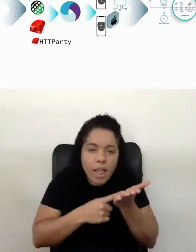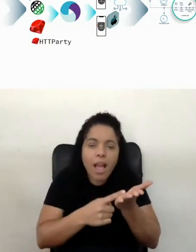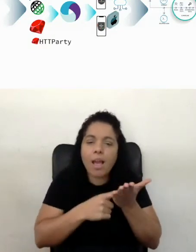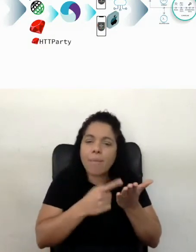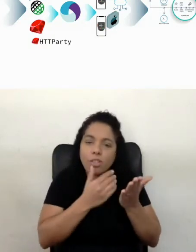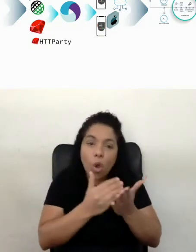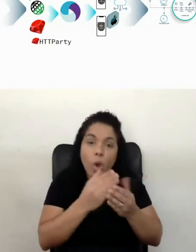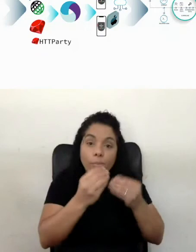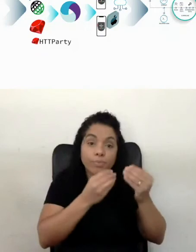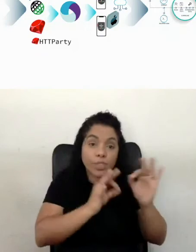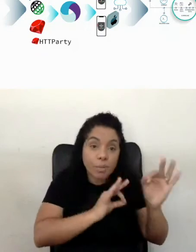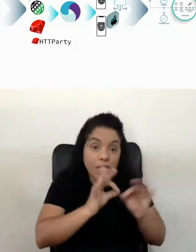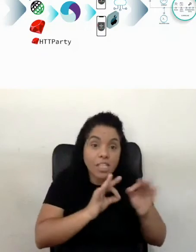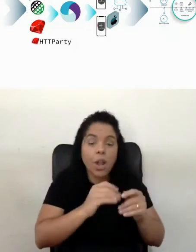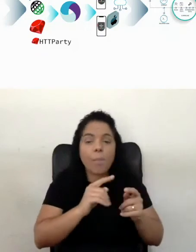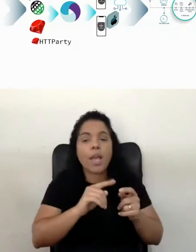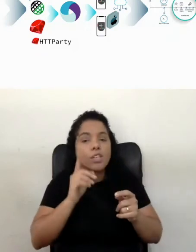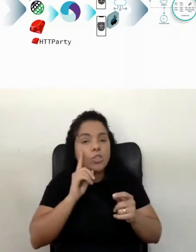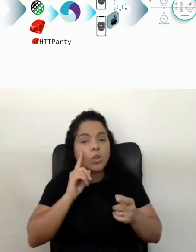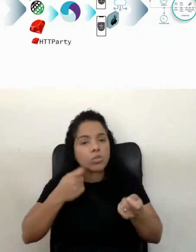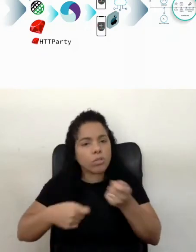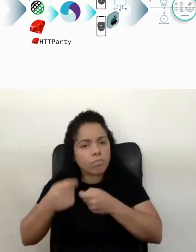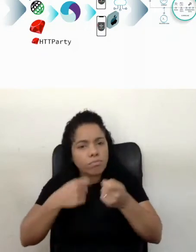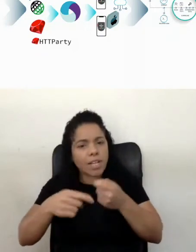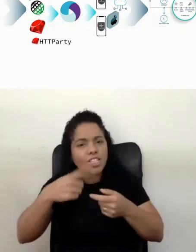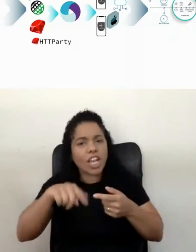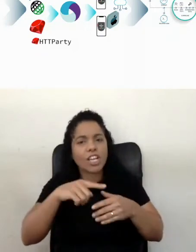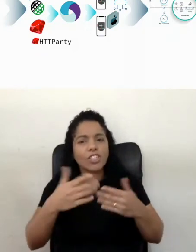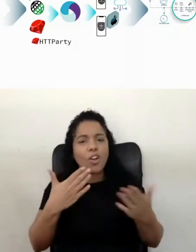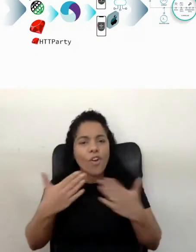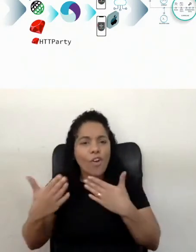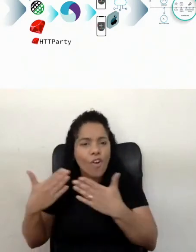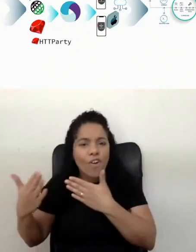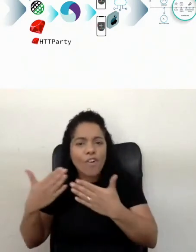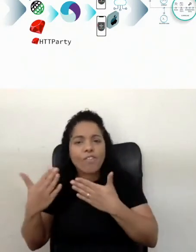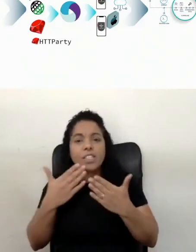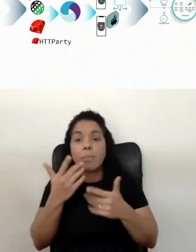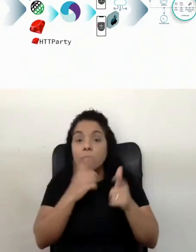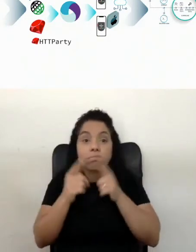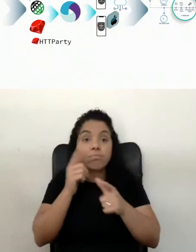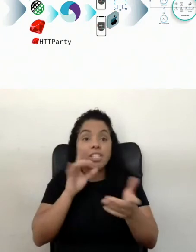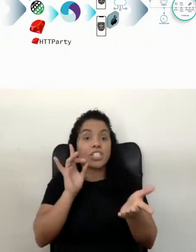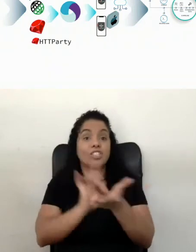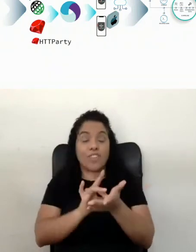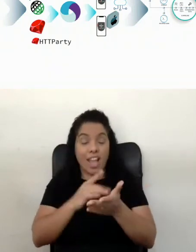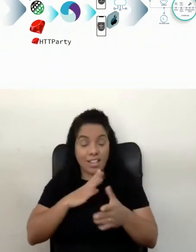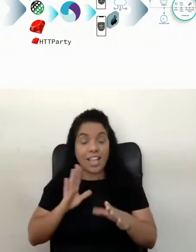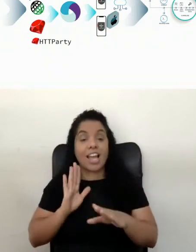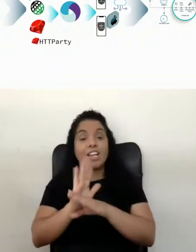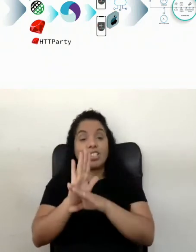de quem está no dia a dia, e negociar, e trazer isso também para a sua liderança, para que consiga, de fato, ajudar a